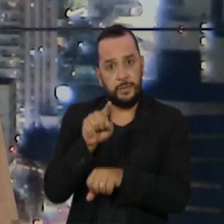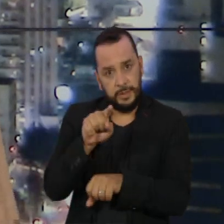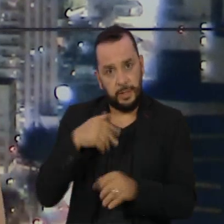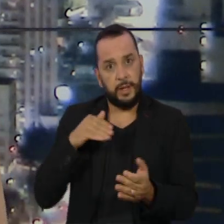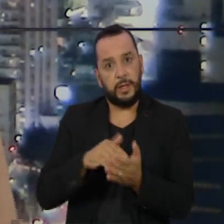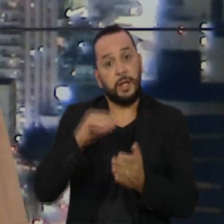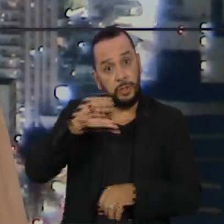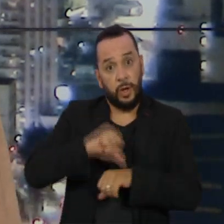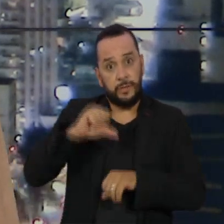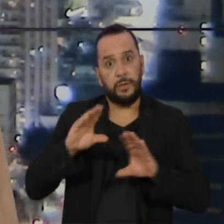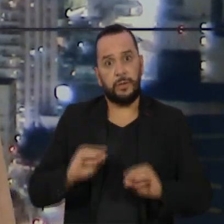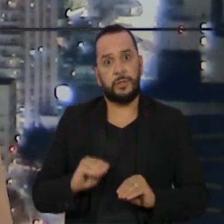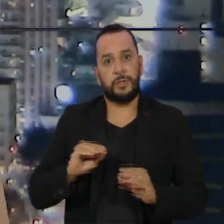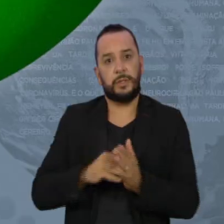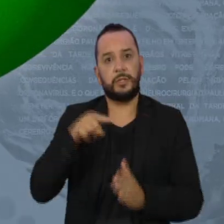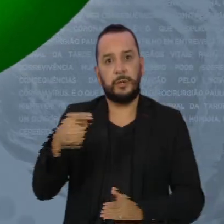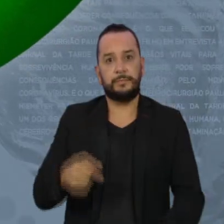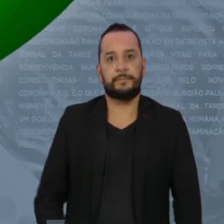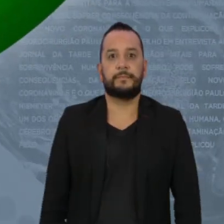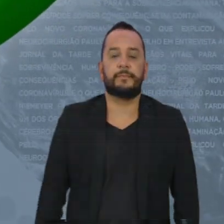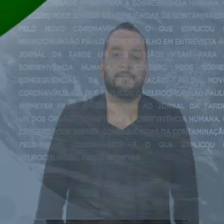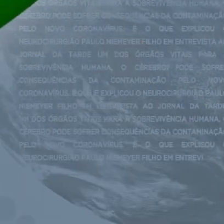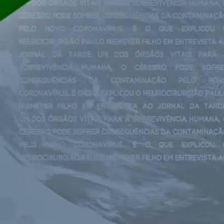vocês às nove em ponto. Até já.